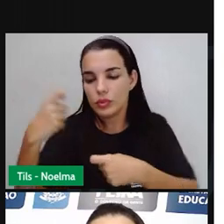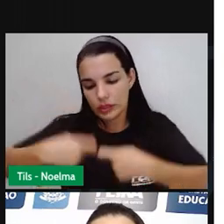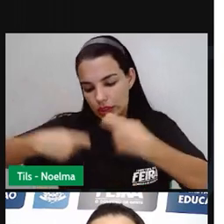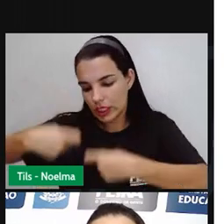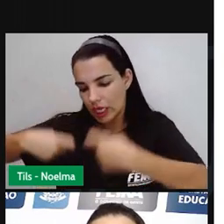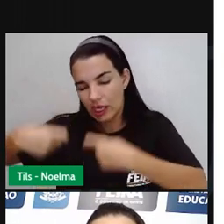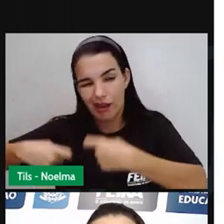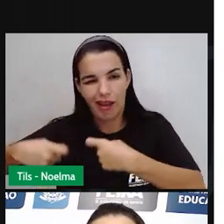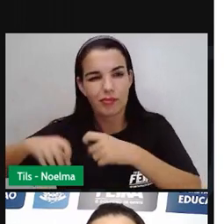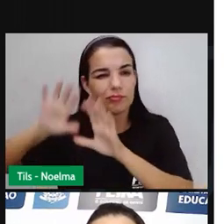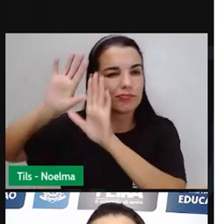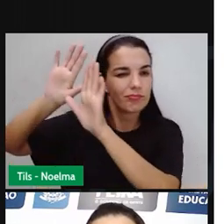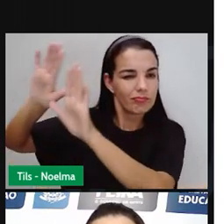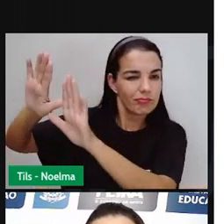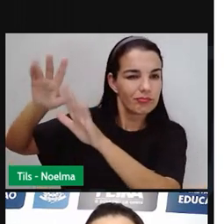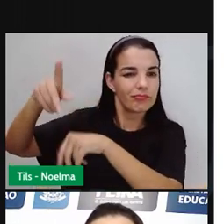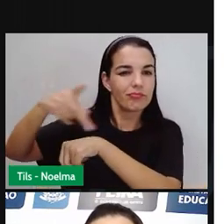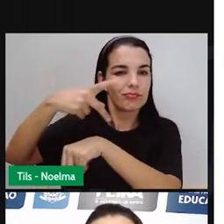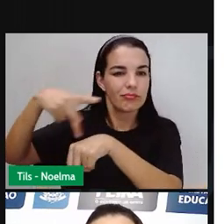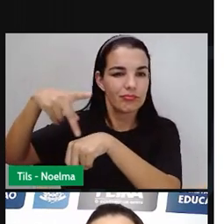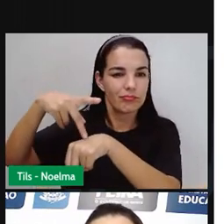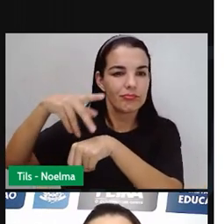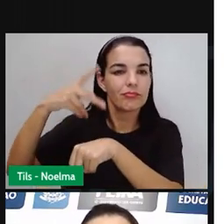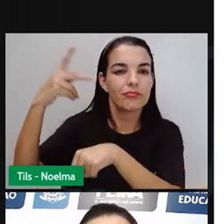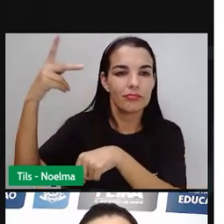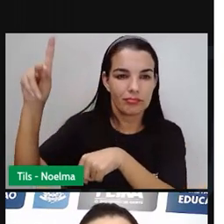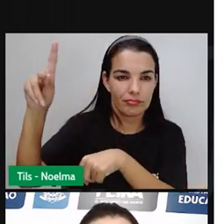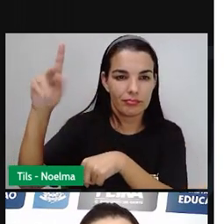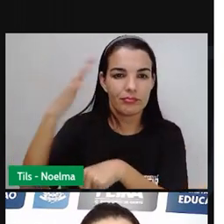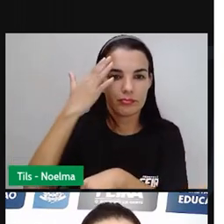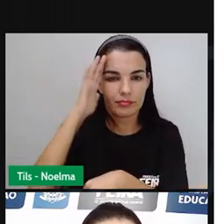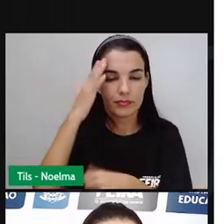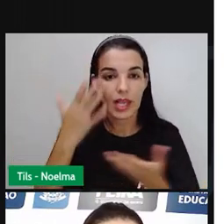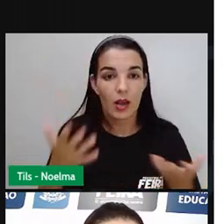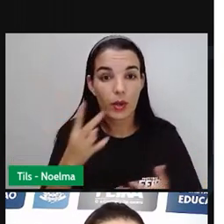Museu de Imigração de São Paulo. Vamos lá?